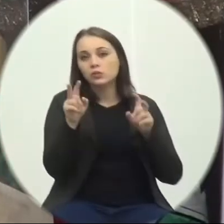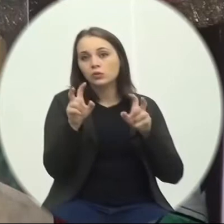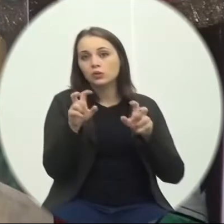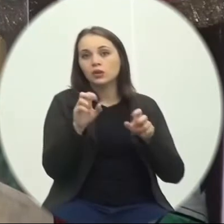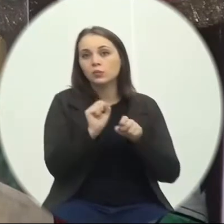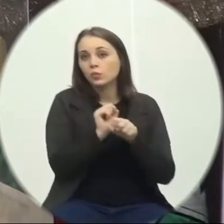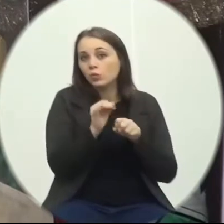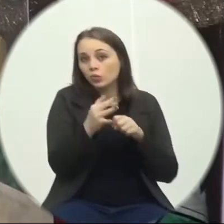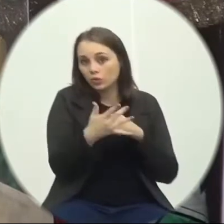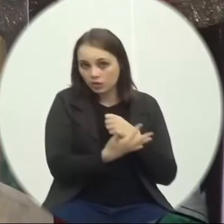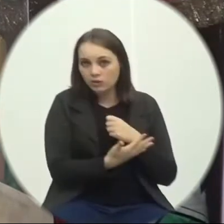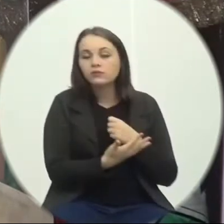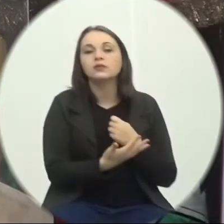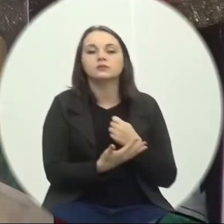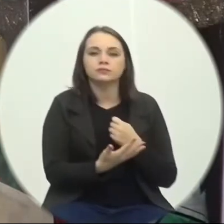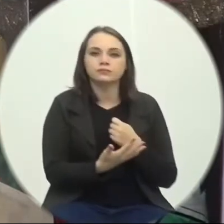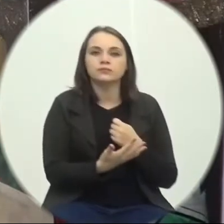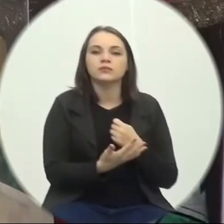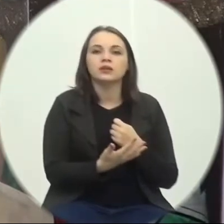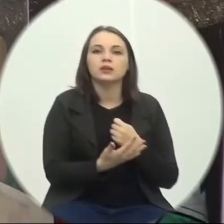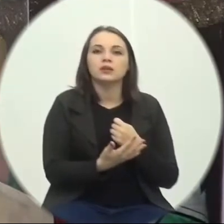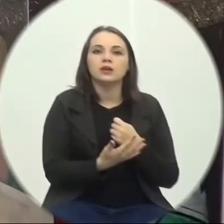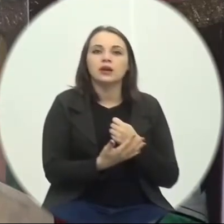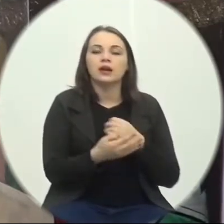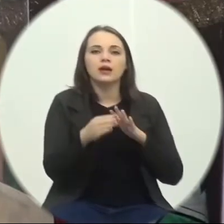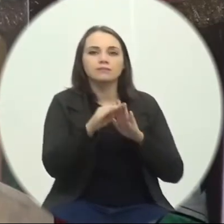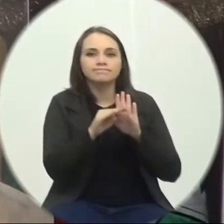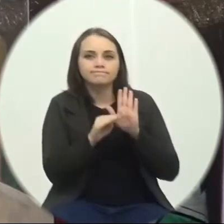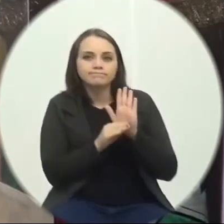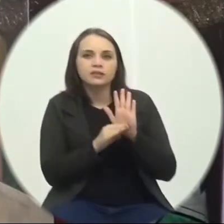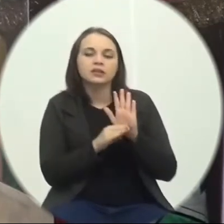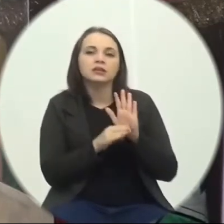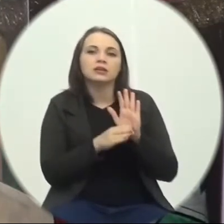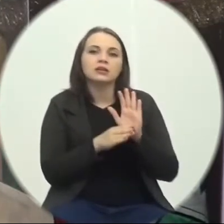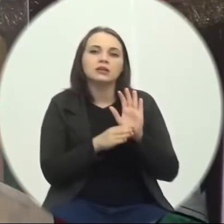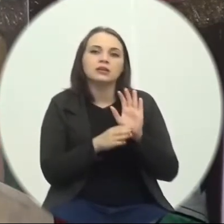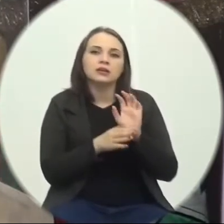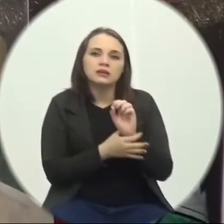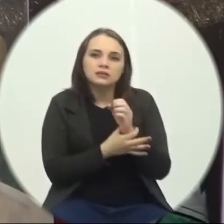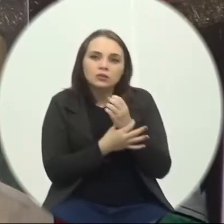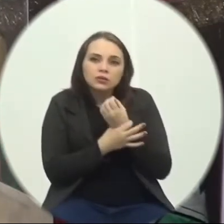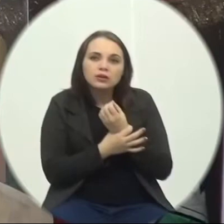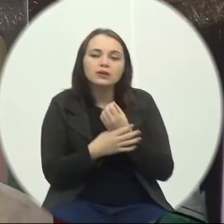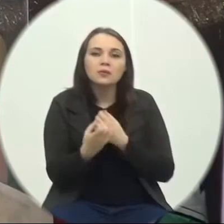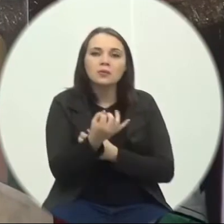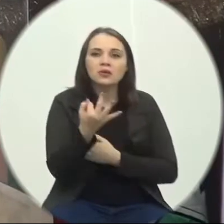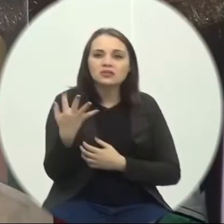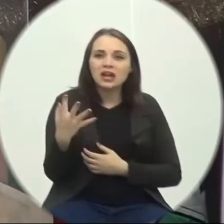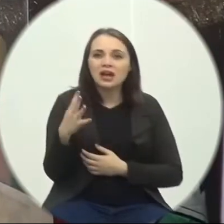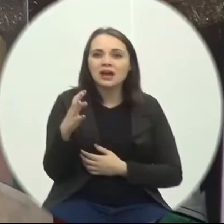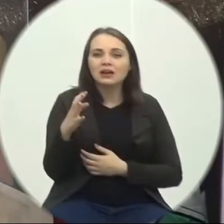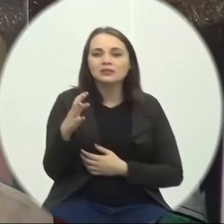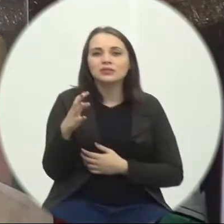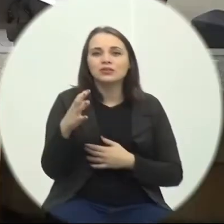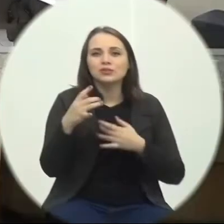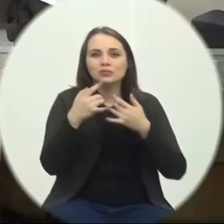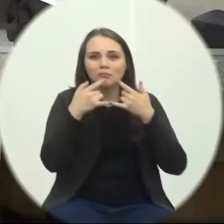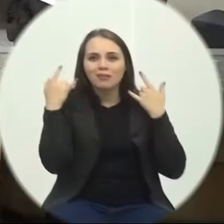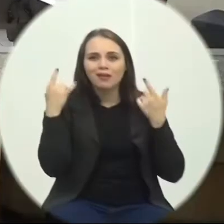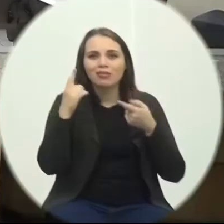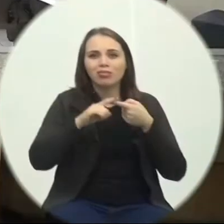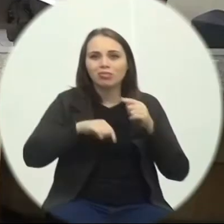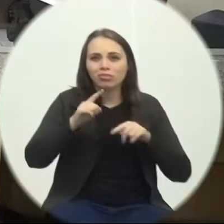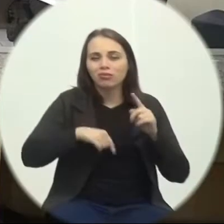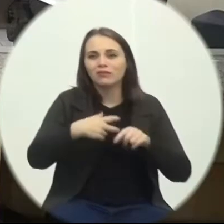enfrentamento Ao coronavírus Das medidas Restritivas Ou não Da quantidade De equipamentos Para encarar O coronavírus De